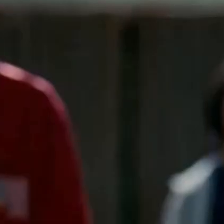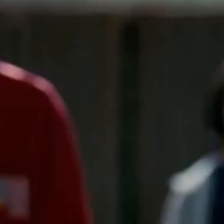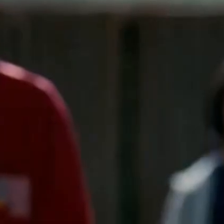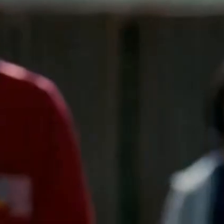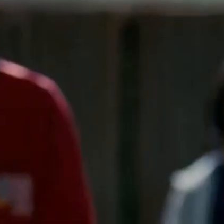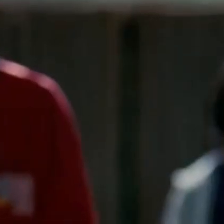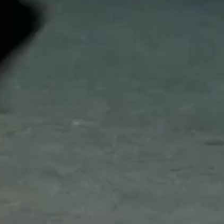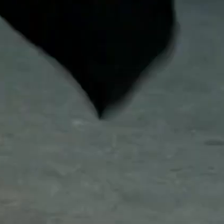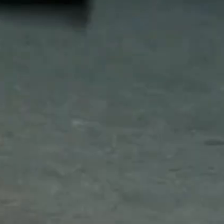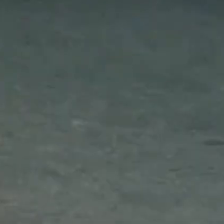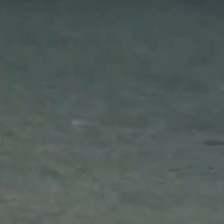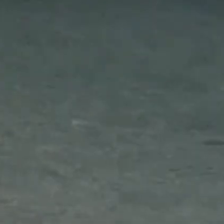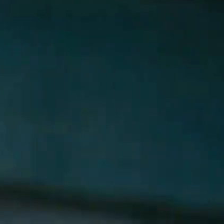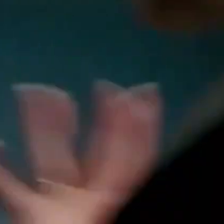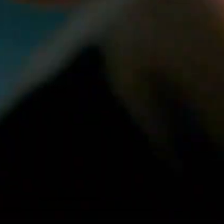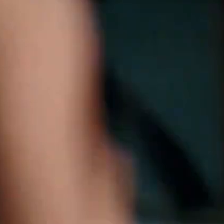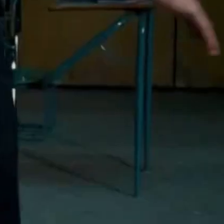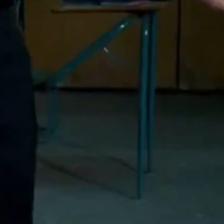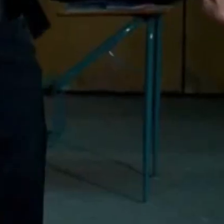Minha